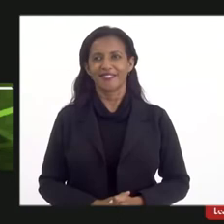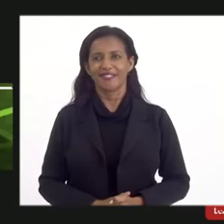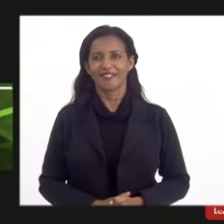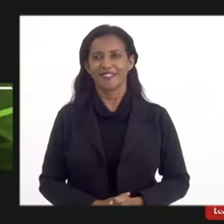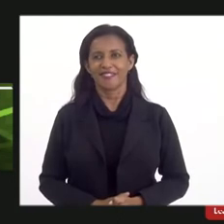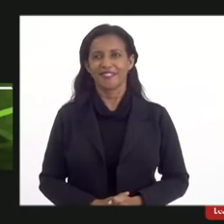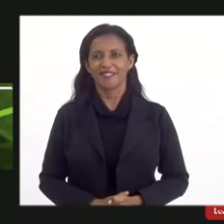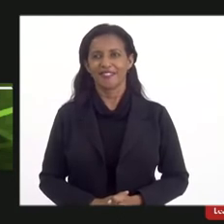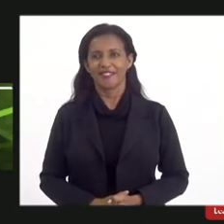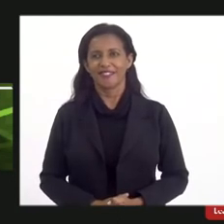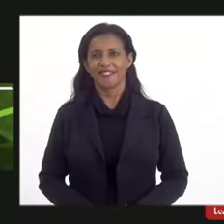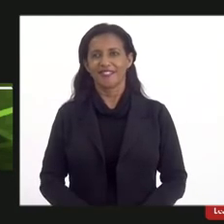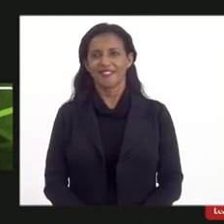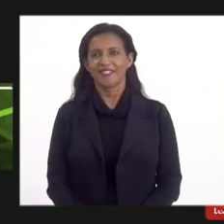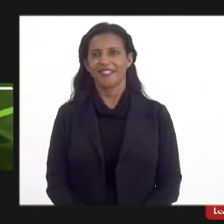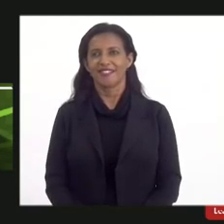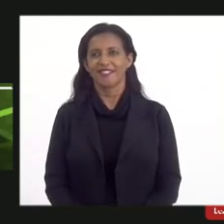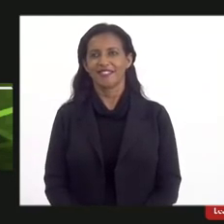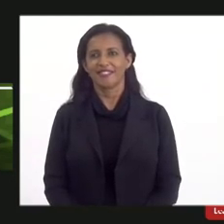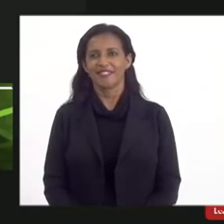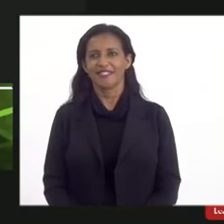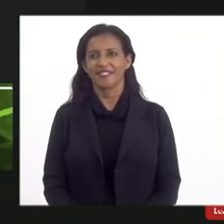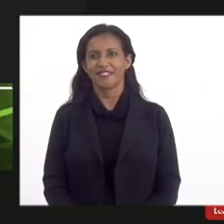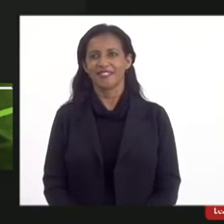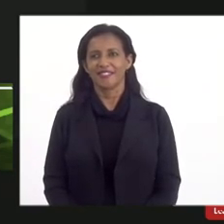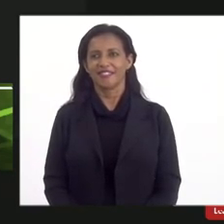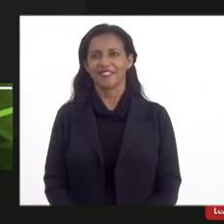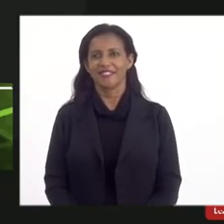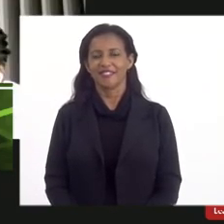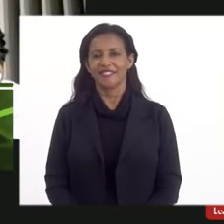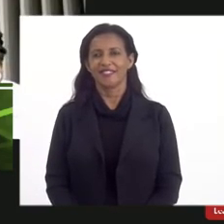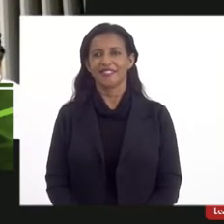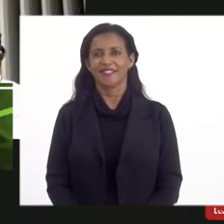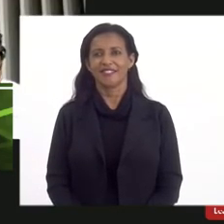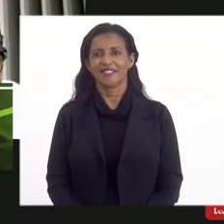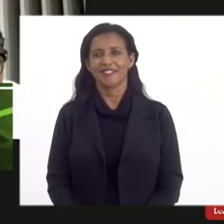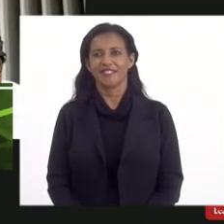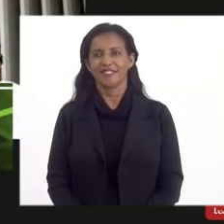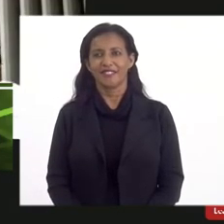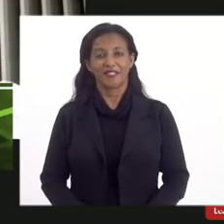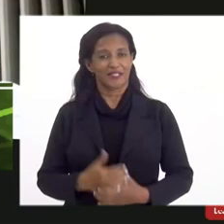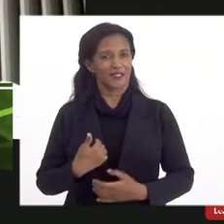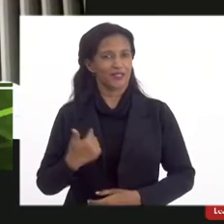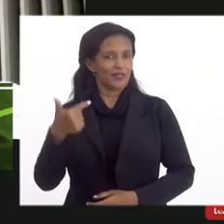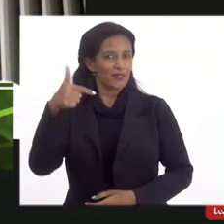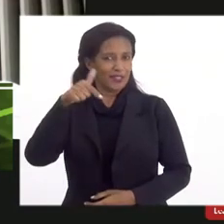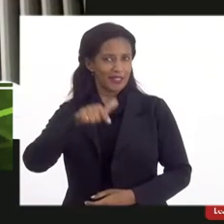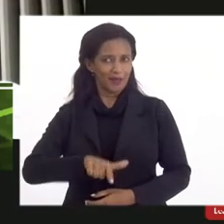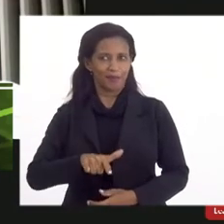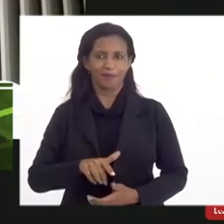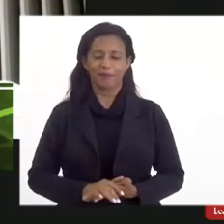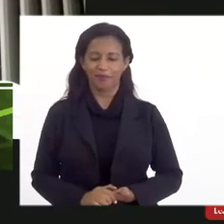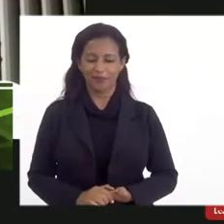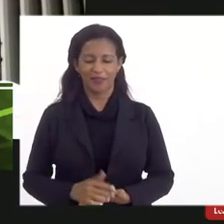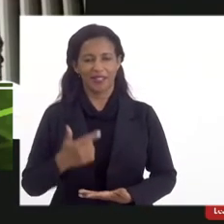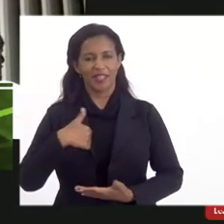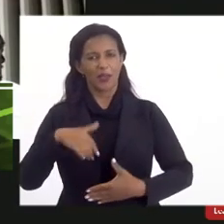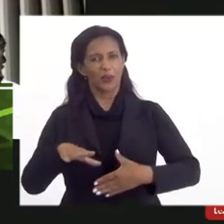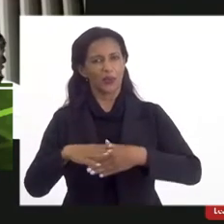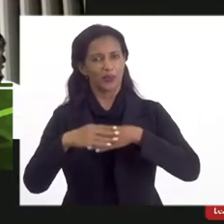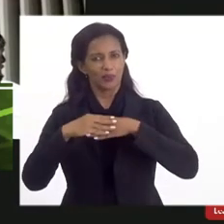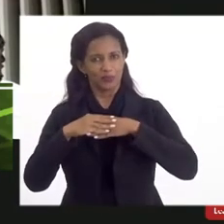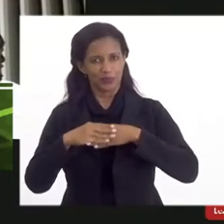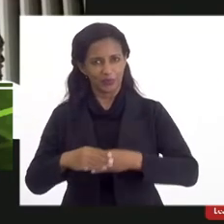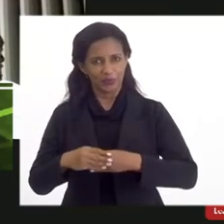estamos sim perfeitamente Ludo Gério pode falar vou repetir eu cumprimentando o